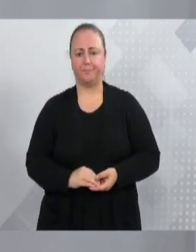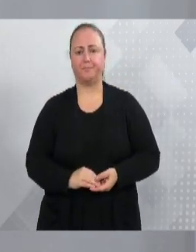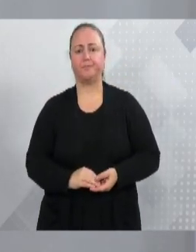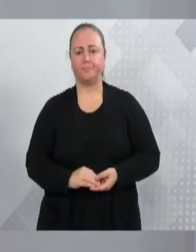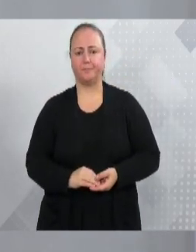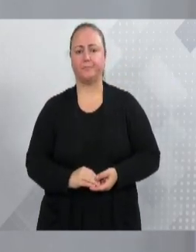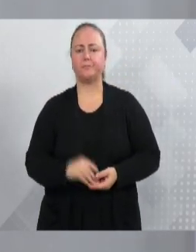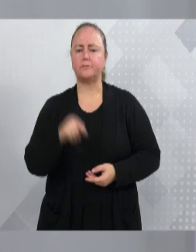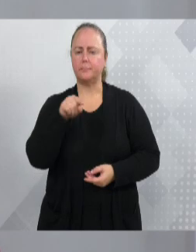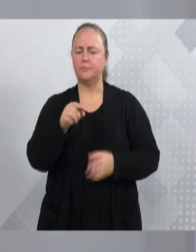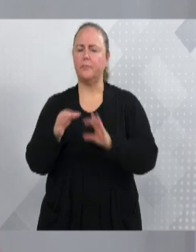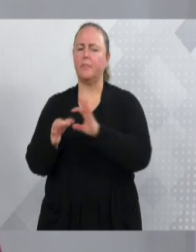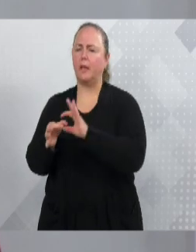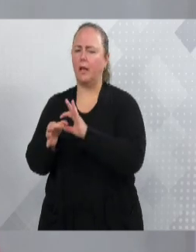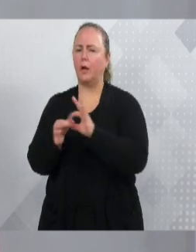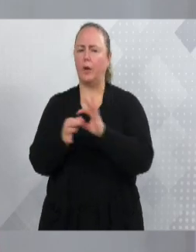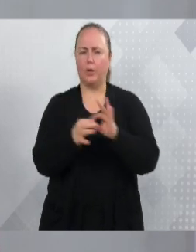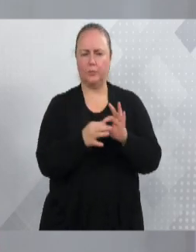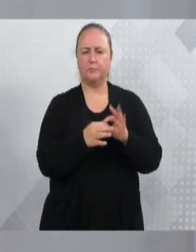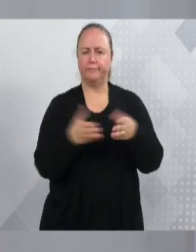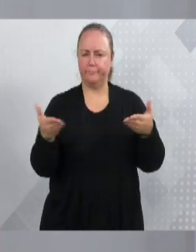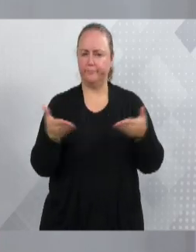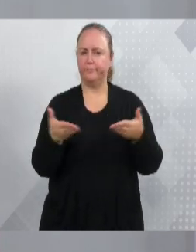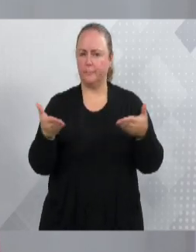Nesse contexto que vivemos agora,